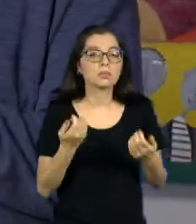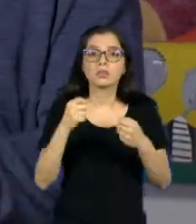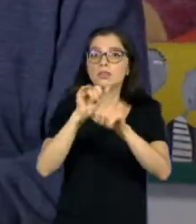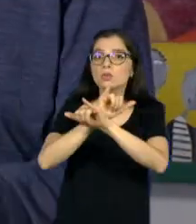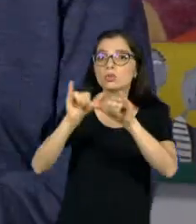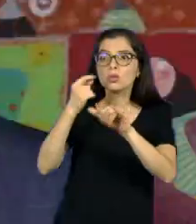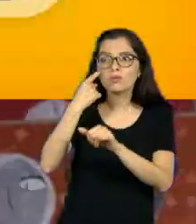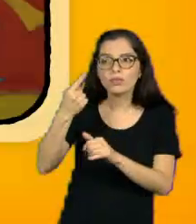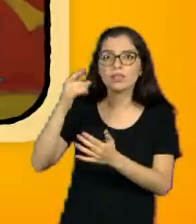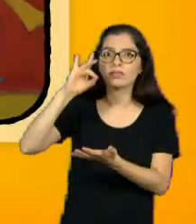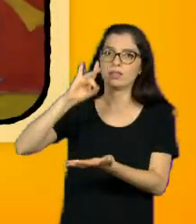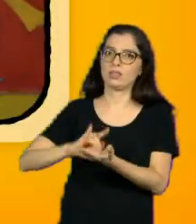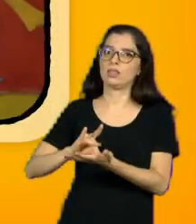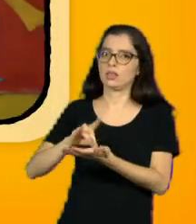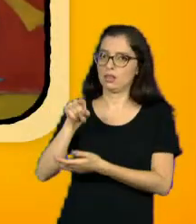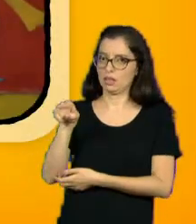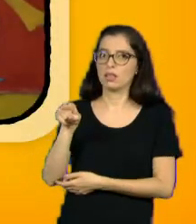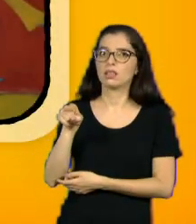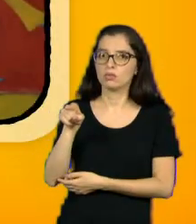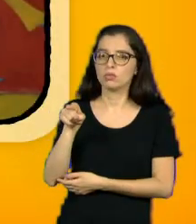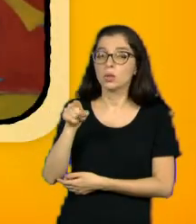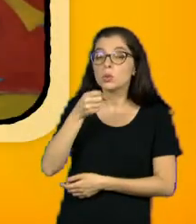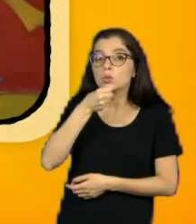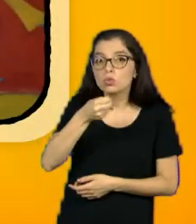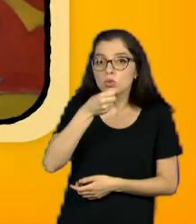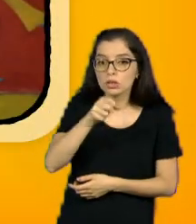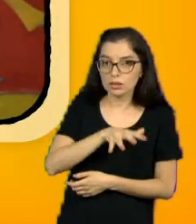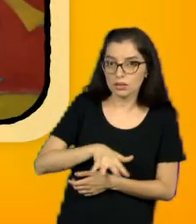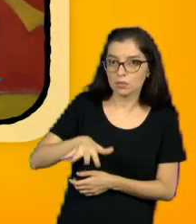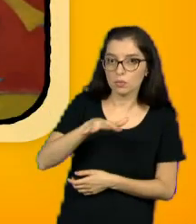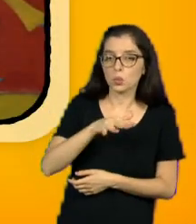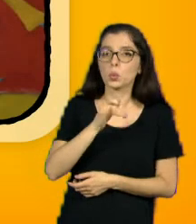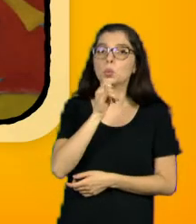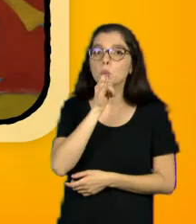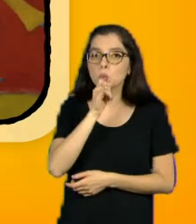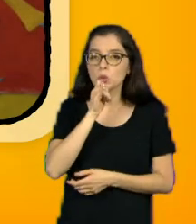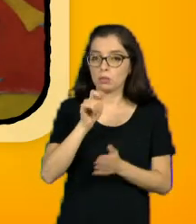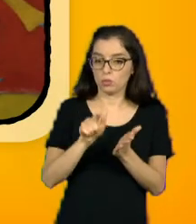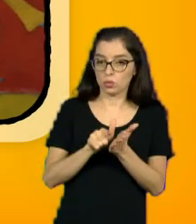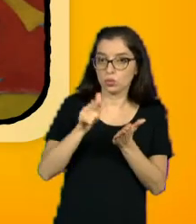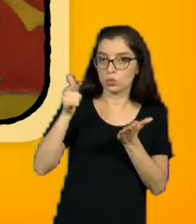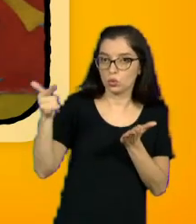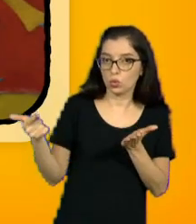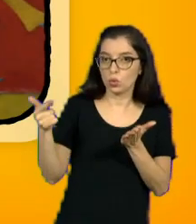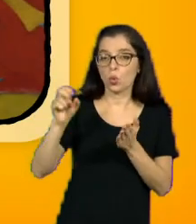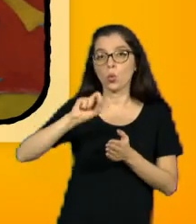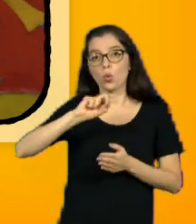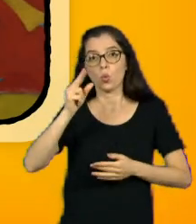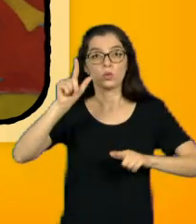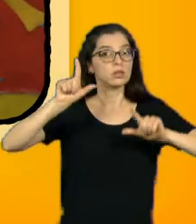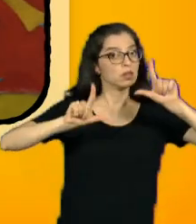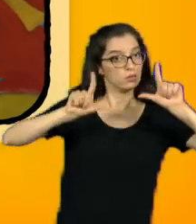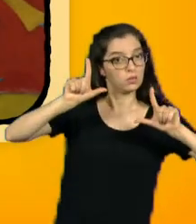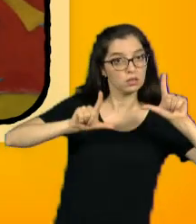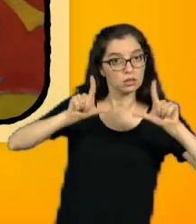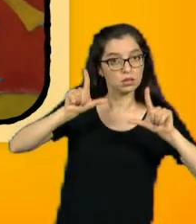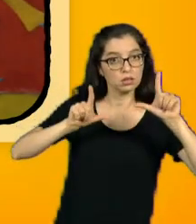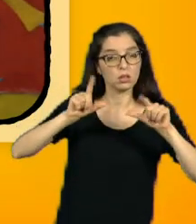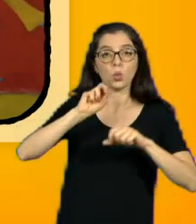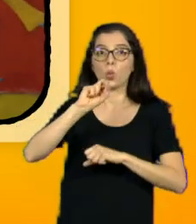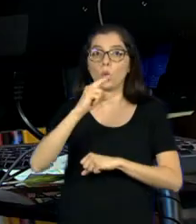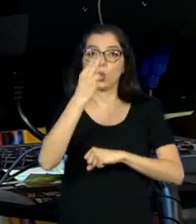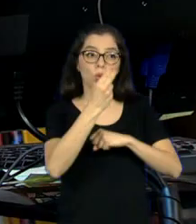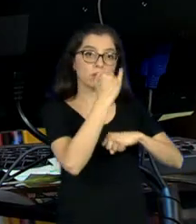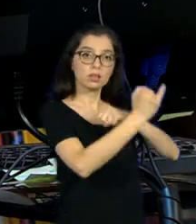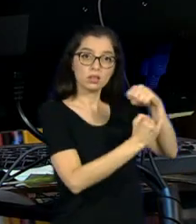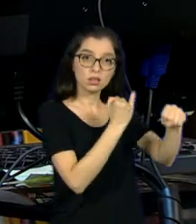notícia verdadeira para o jornal, seja ele de amanhã impresso ou seja ele um telejornal ou um jornal de